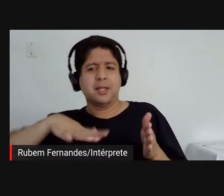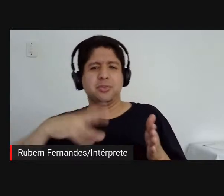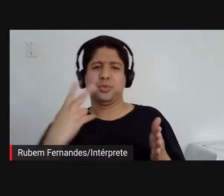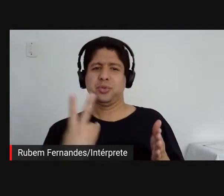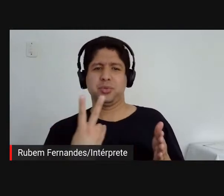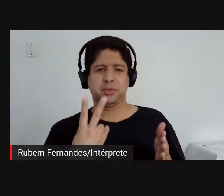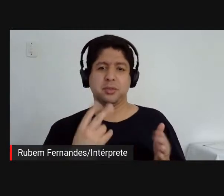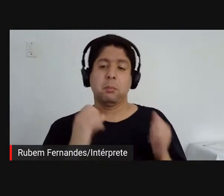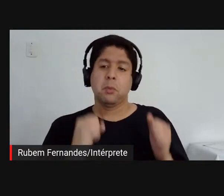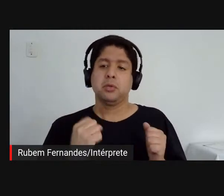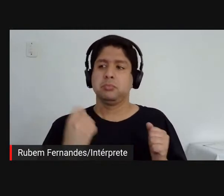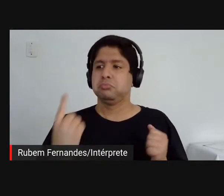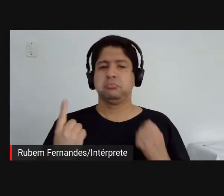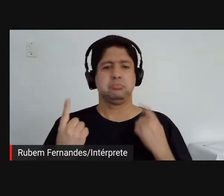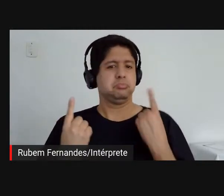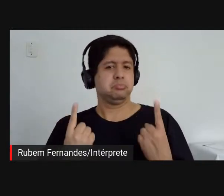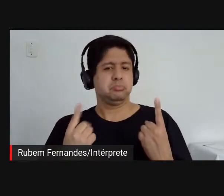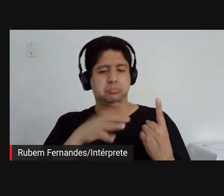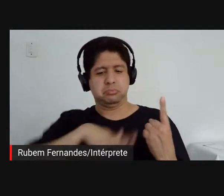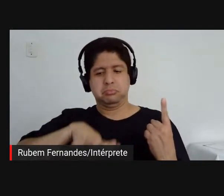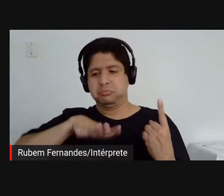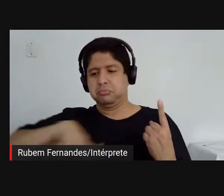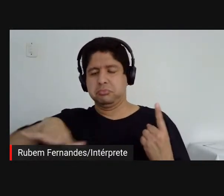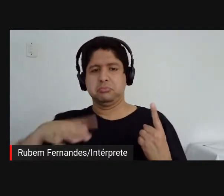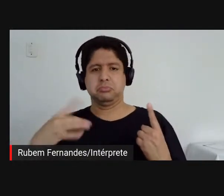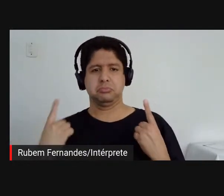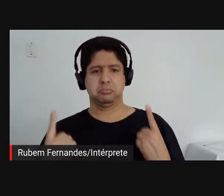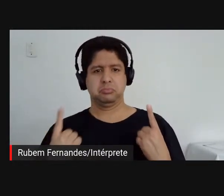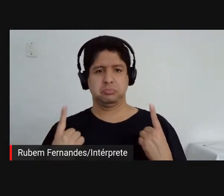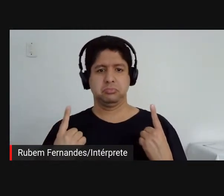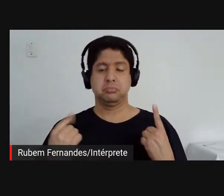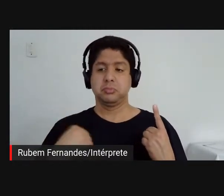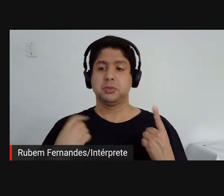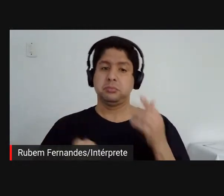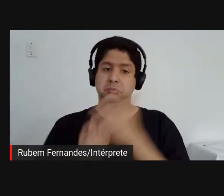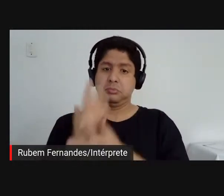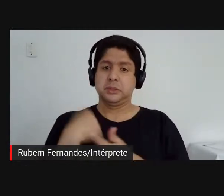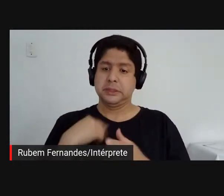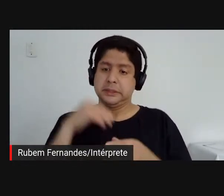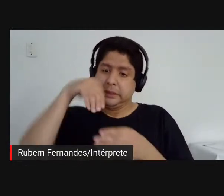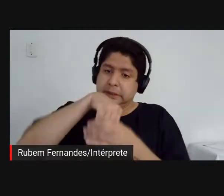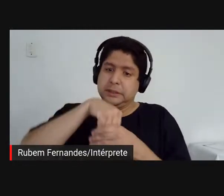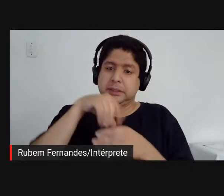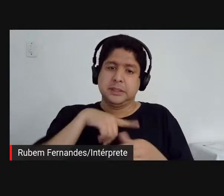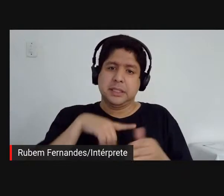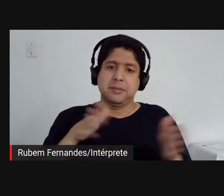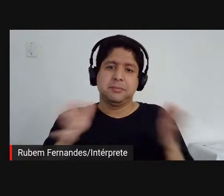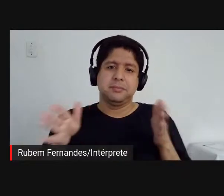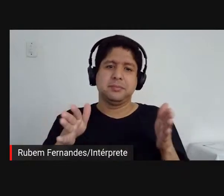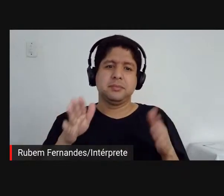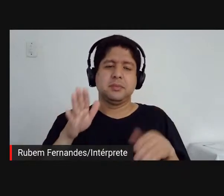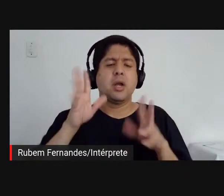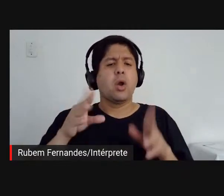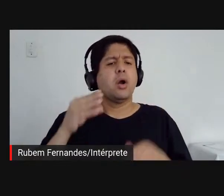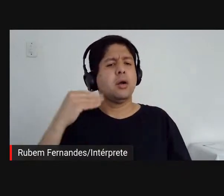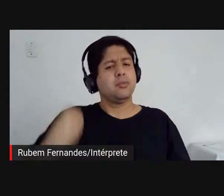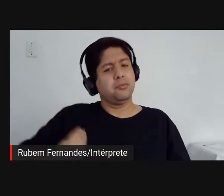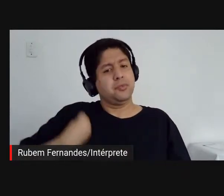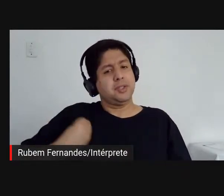nesse um a um entre dois. Então, é uma mediação com o campo da vida, assim, né?